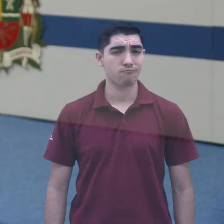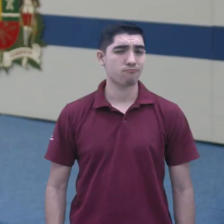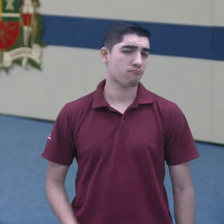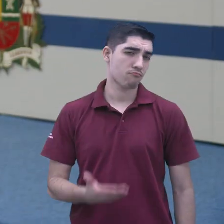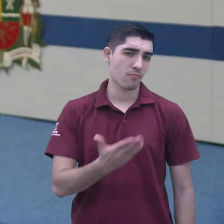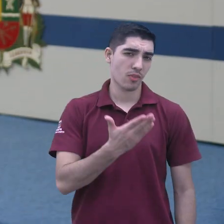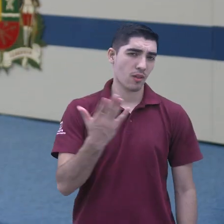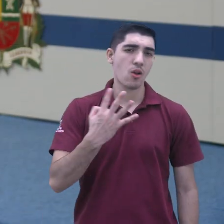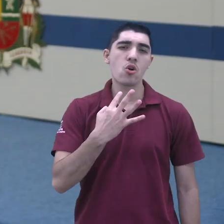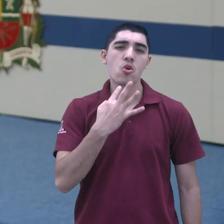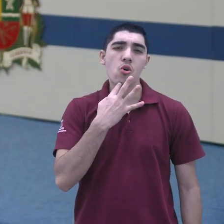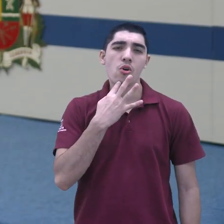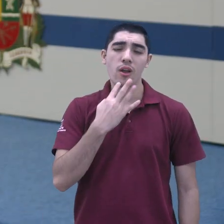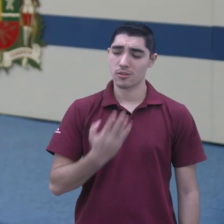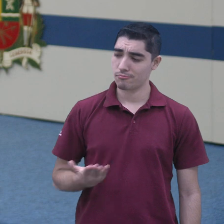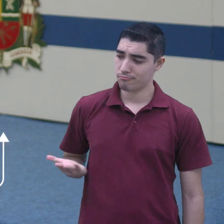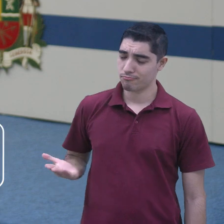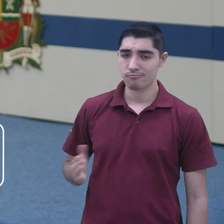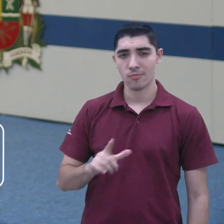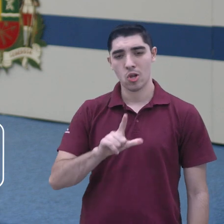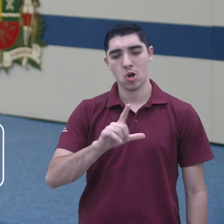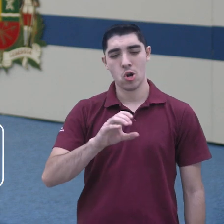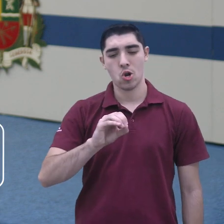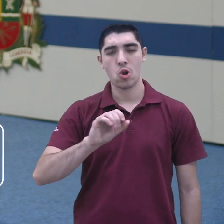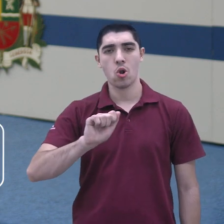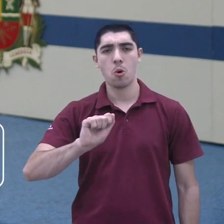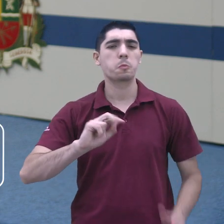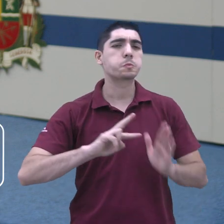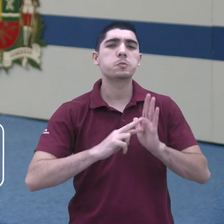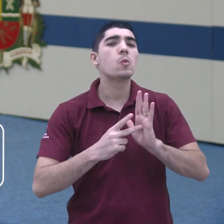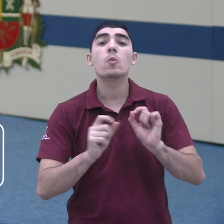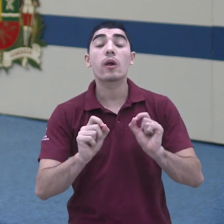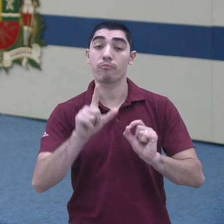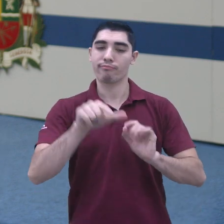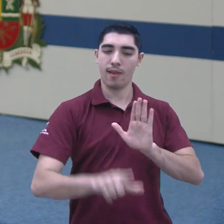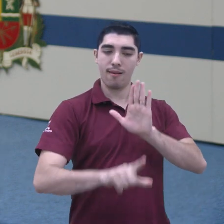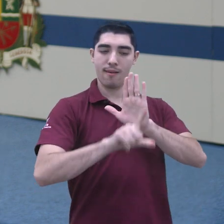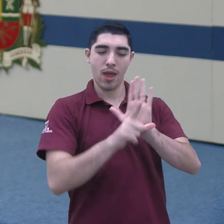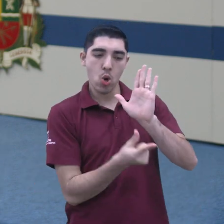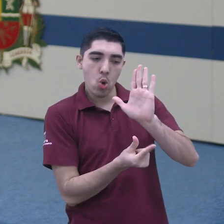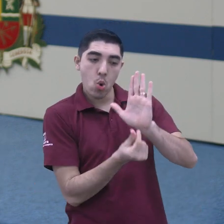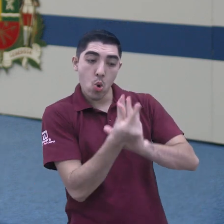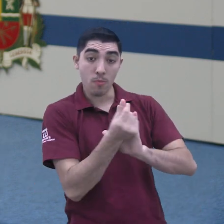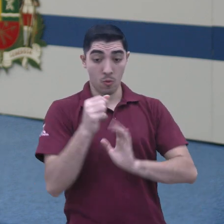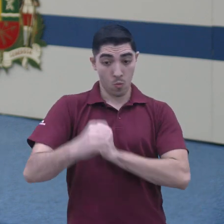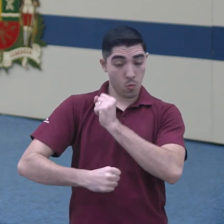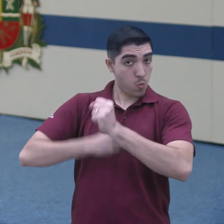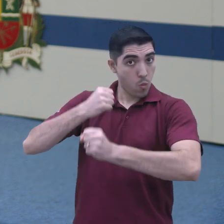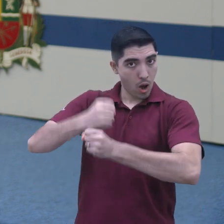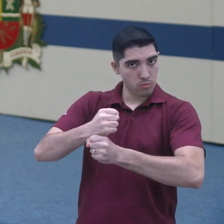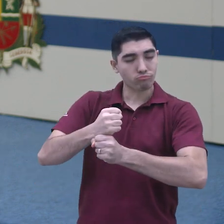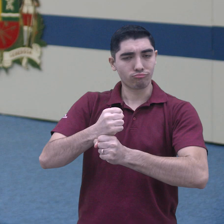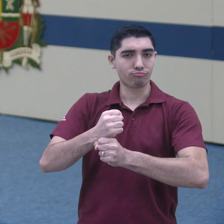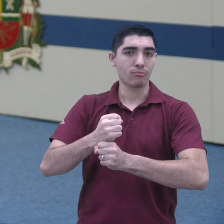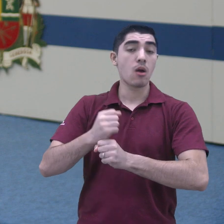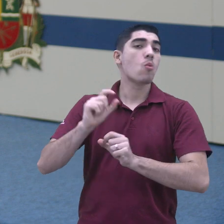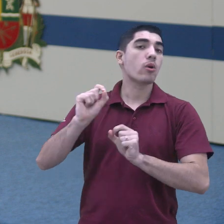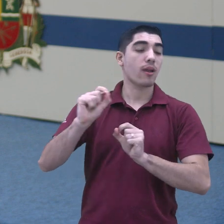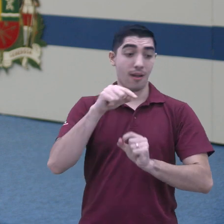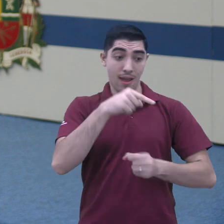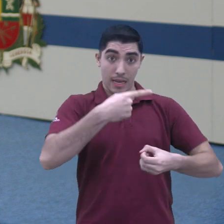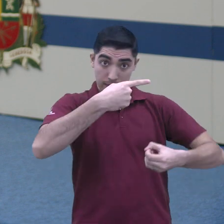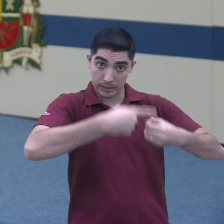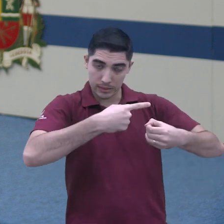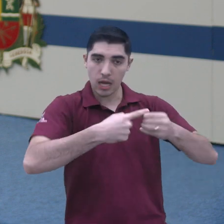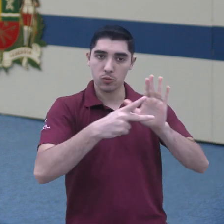Você sabe o que é a LOA, a Lei Orçamentária Anual? A LOA nada mais é do que o orçamento da cidade para o próximo